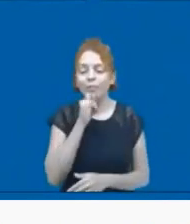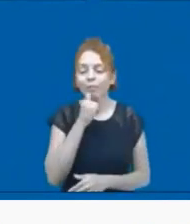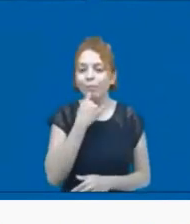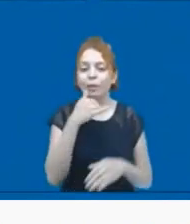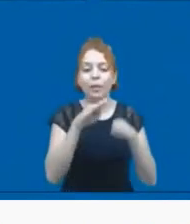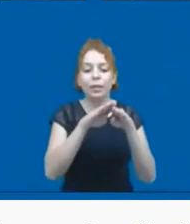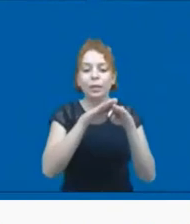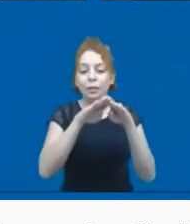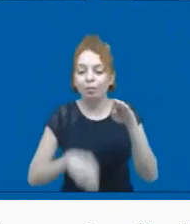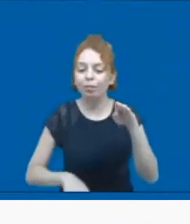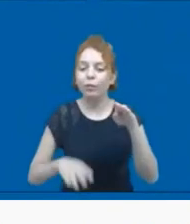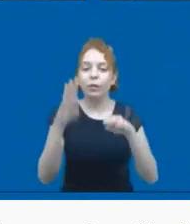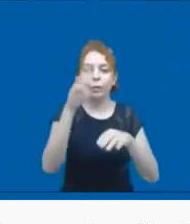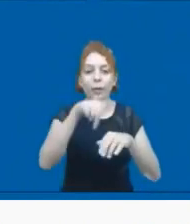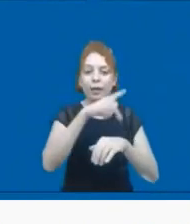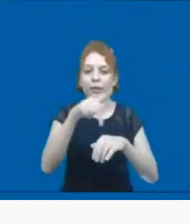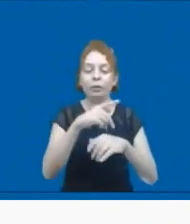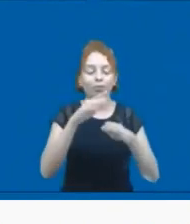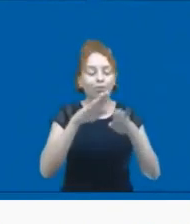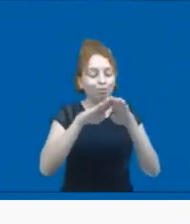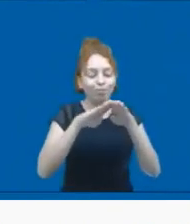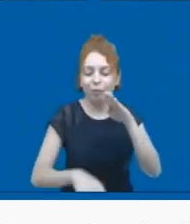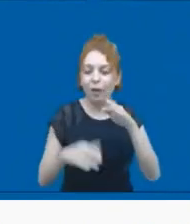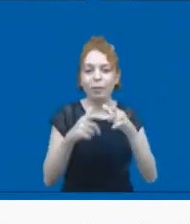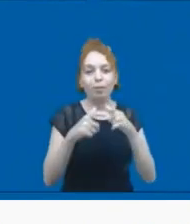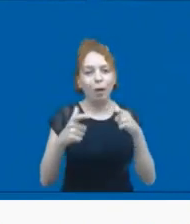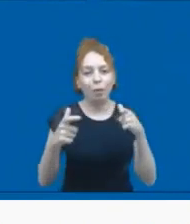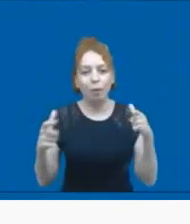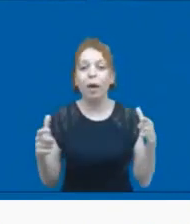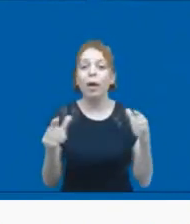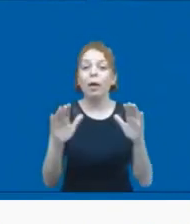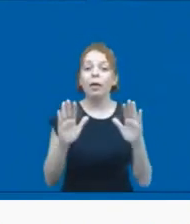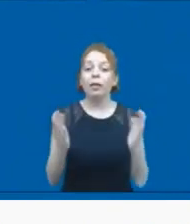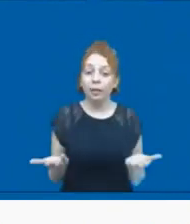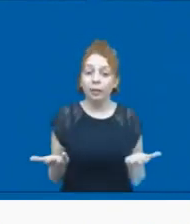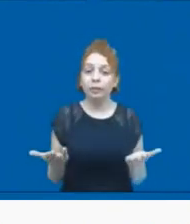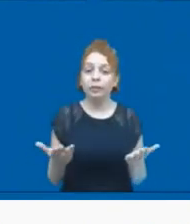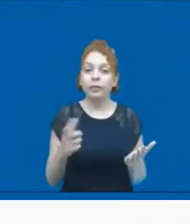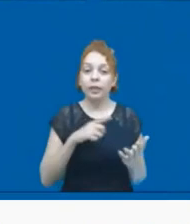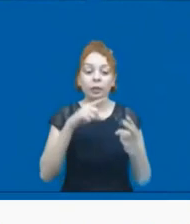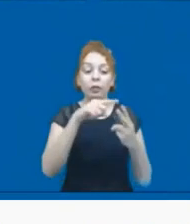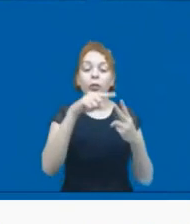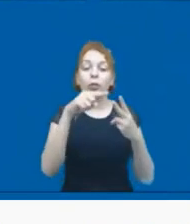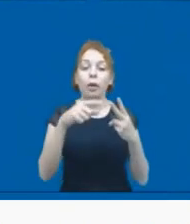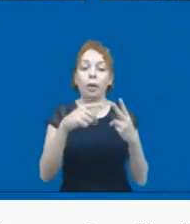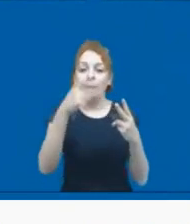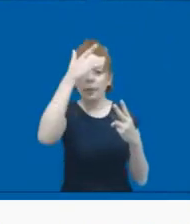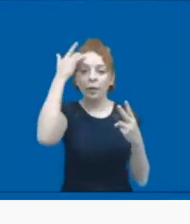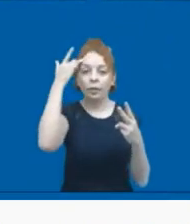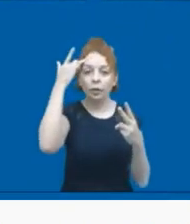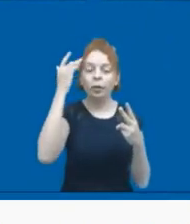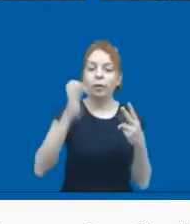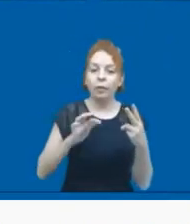desigualdade no nosso país ainda é muito grande. E a gente tem aqui, nós chamamos duas pessoas de